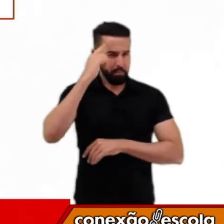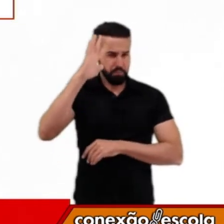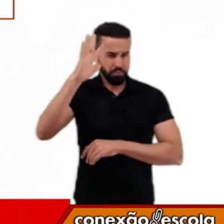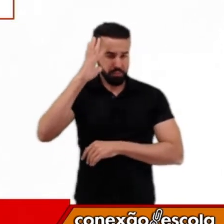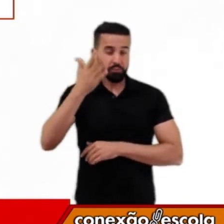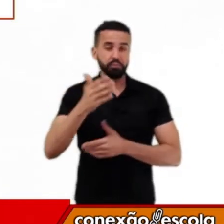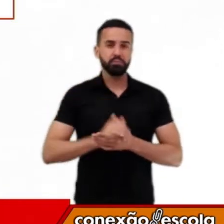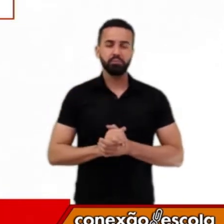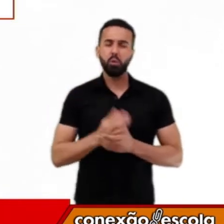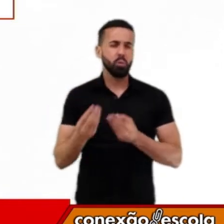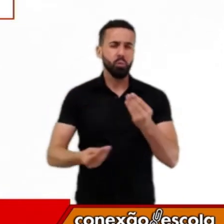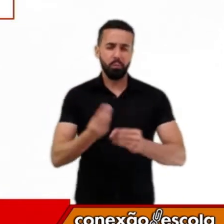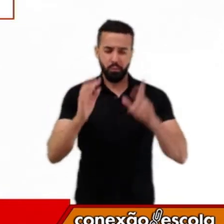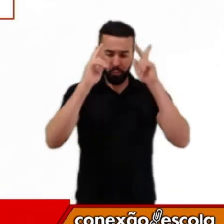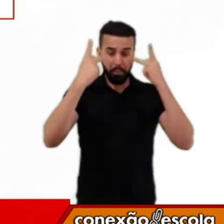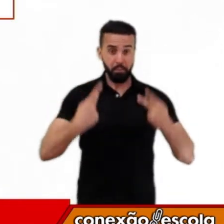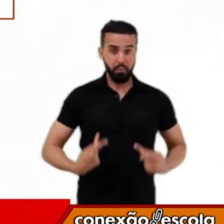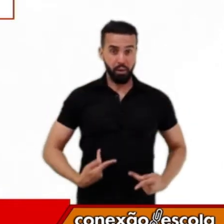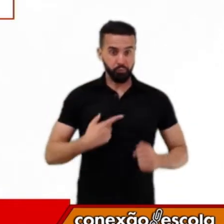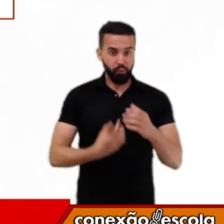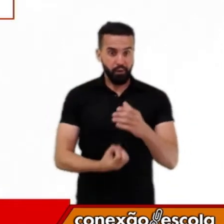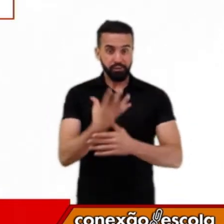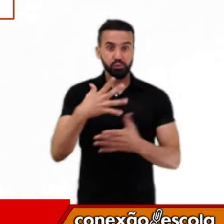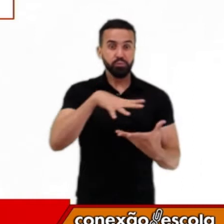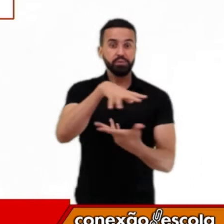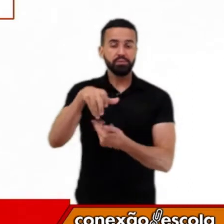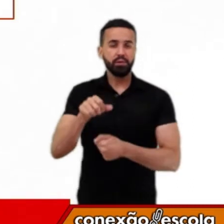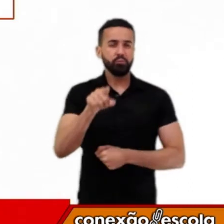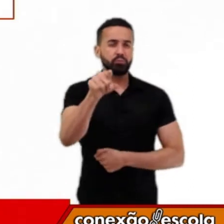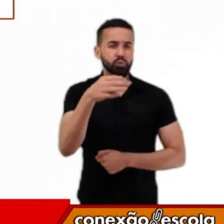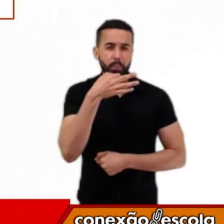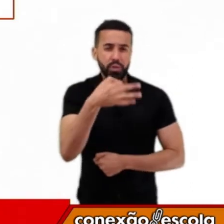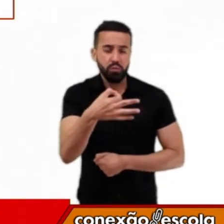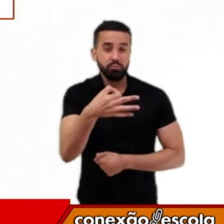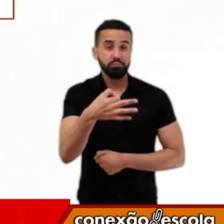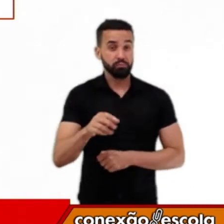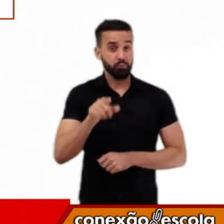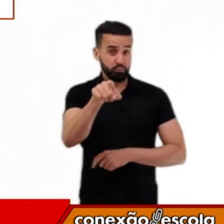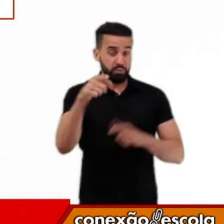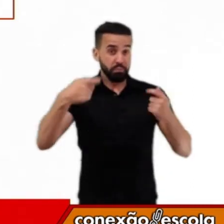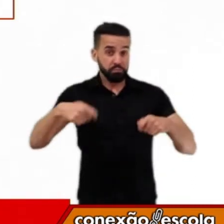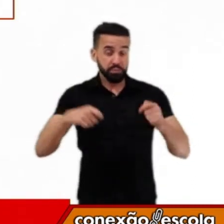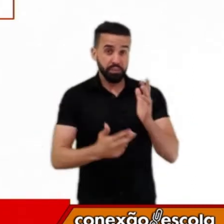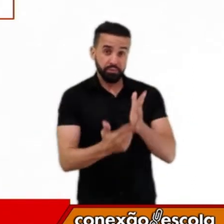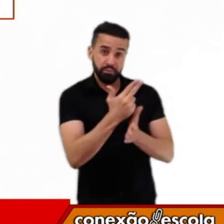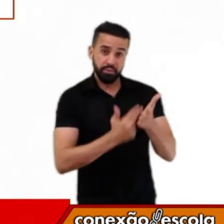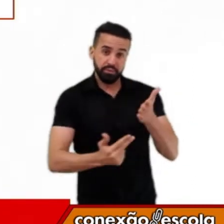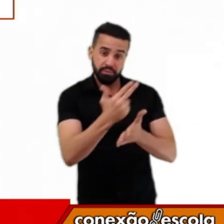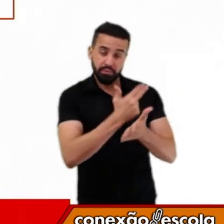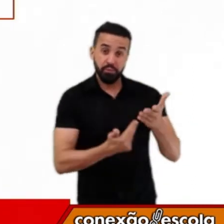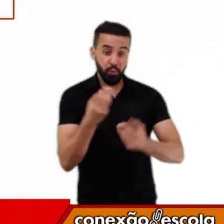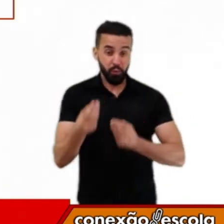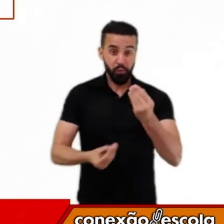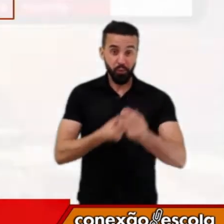seres humanos surgiram na Terra? Para você. Elabore um desenho que represente a origem dos seres